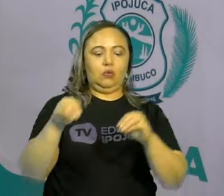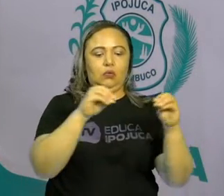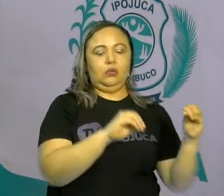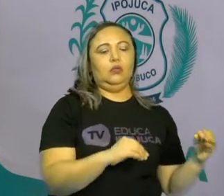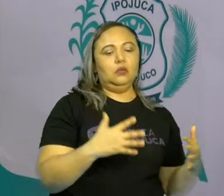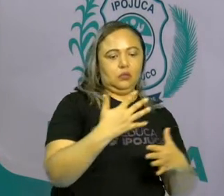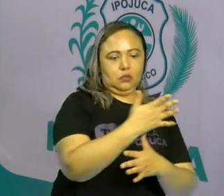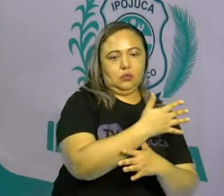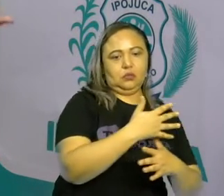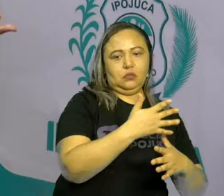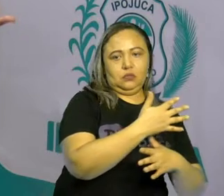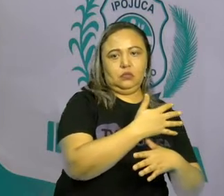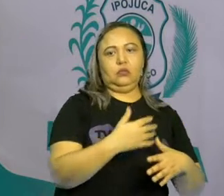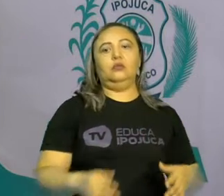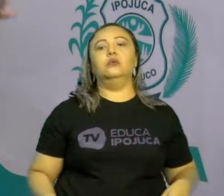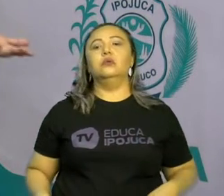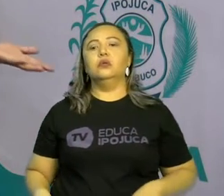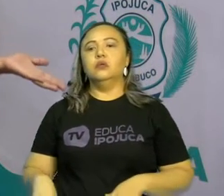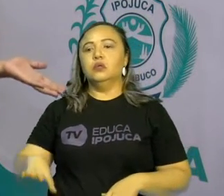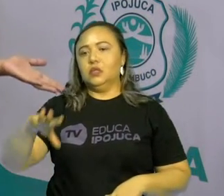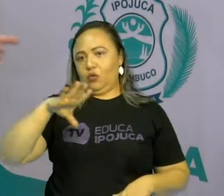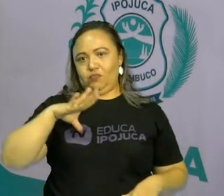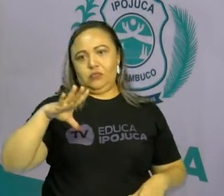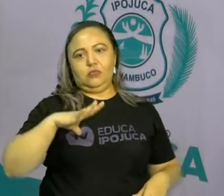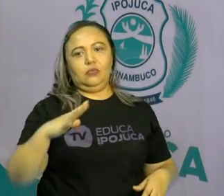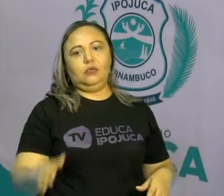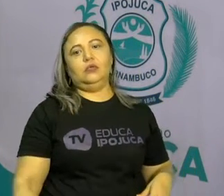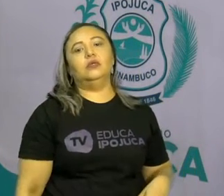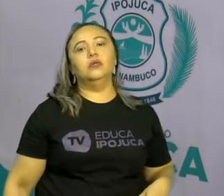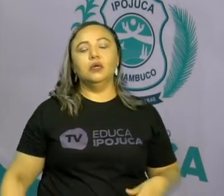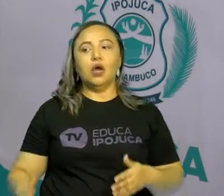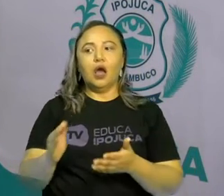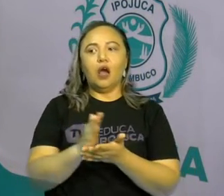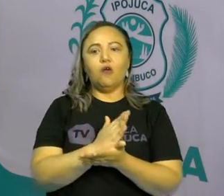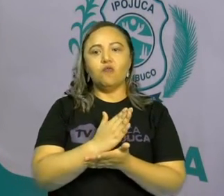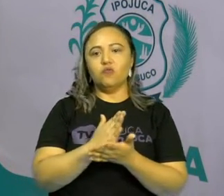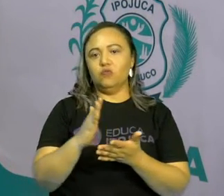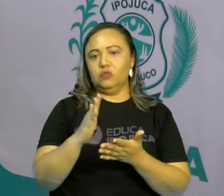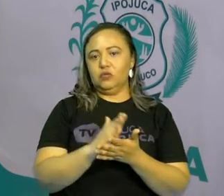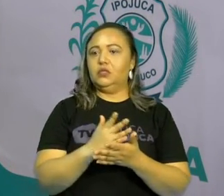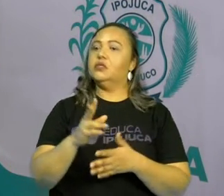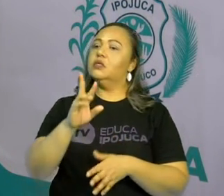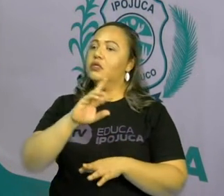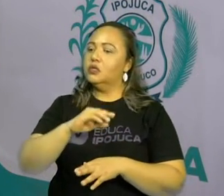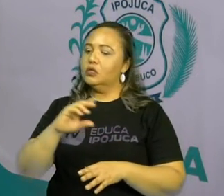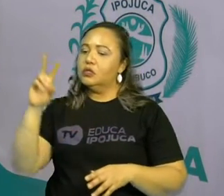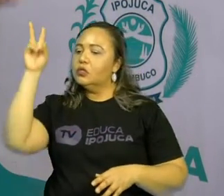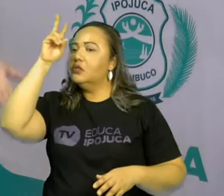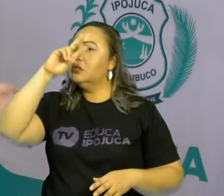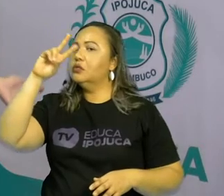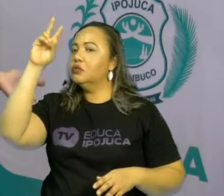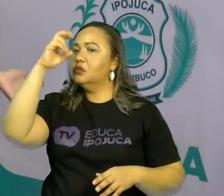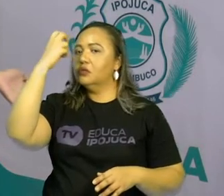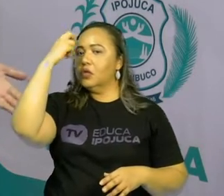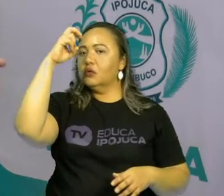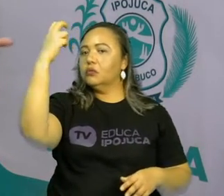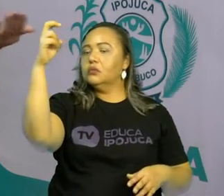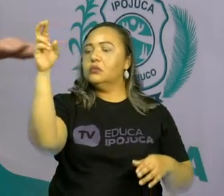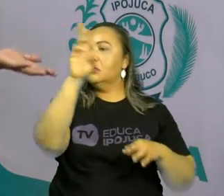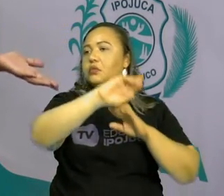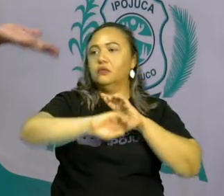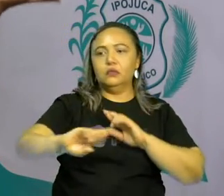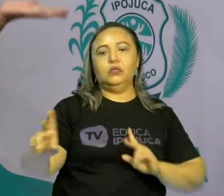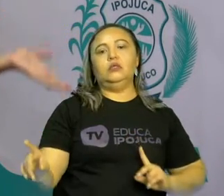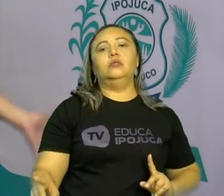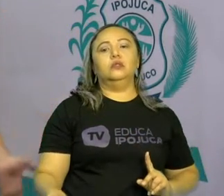morou aqui em Ipojuca, mas tem pessoas que não têm essa mesma história e não têm mesmo esses aspectos culturais que toda família tem